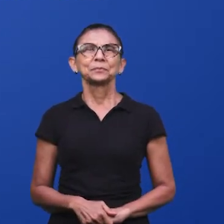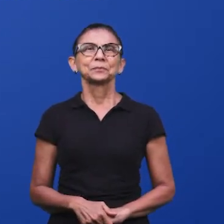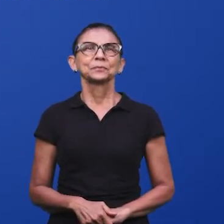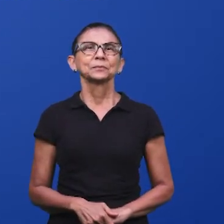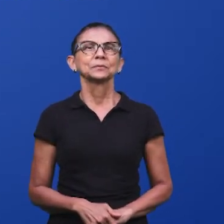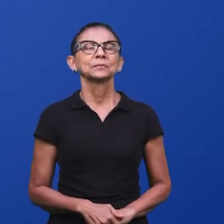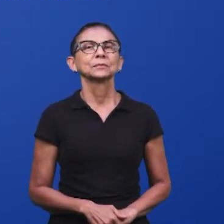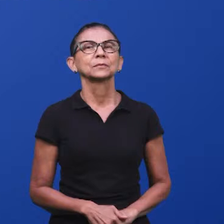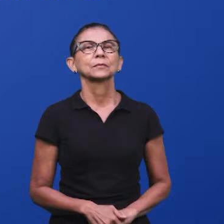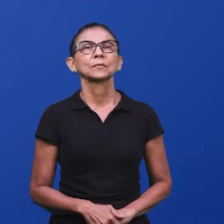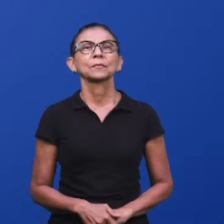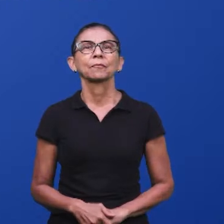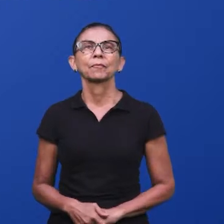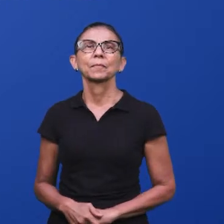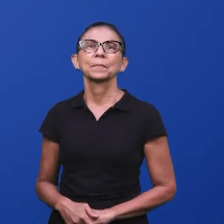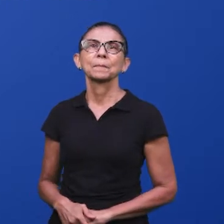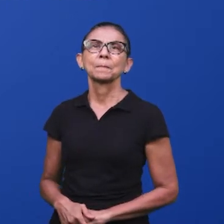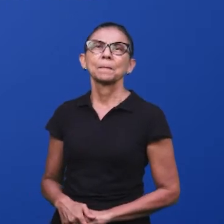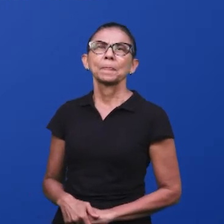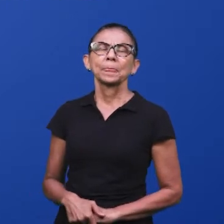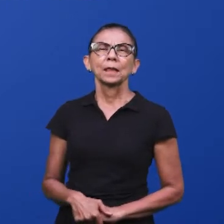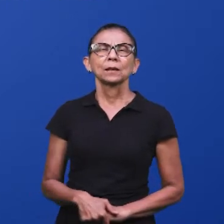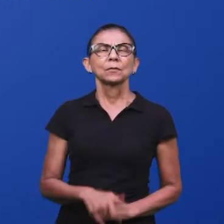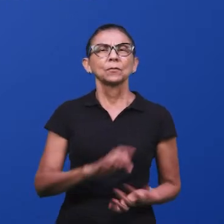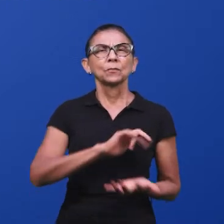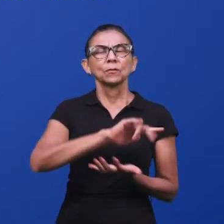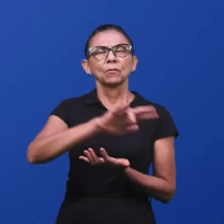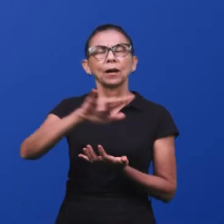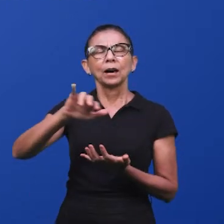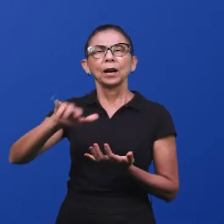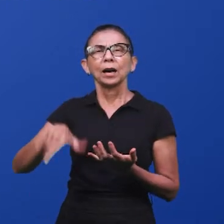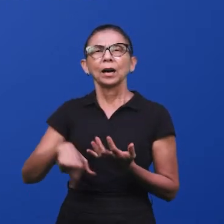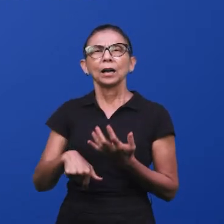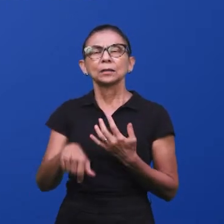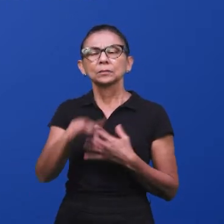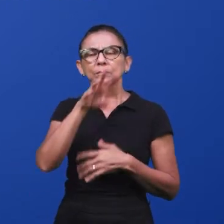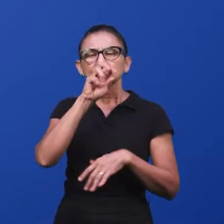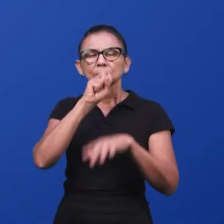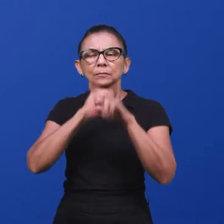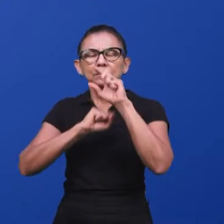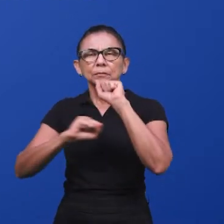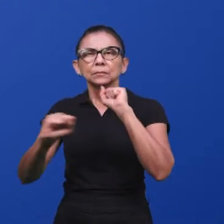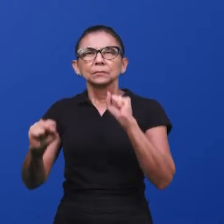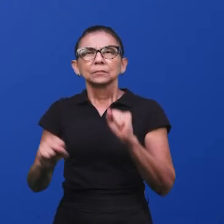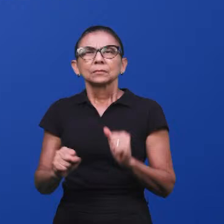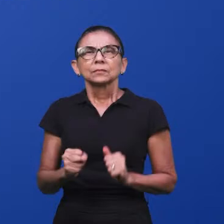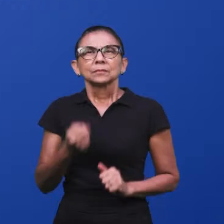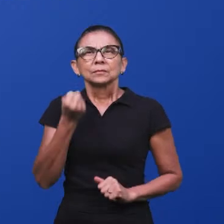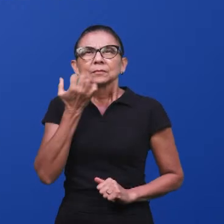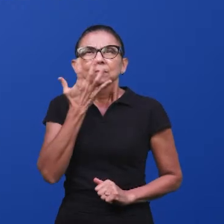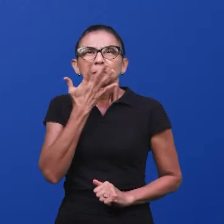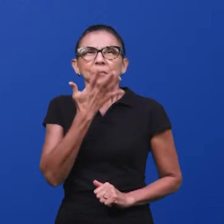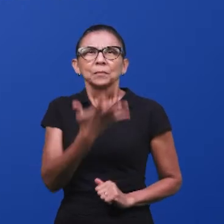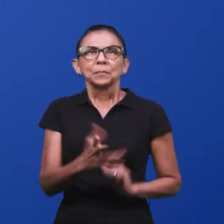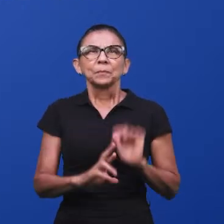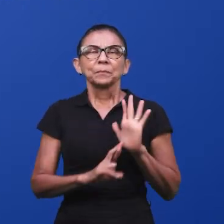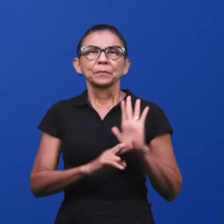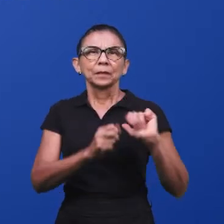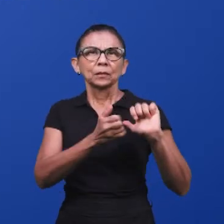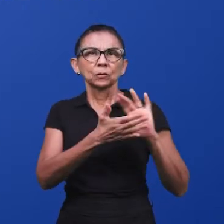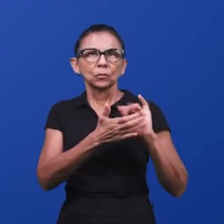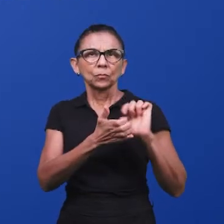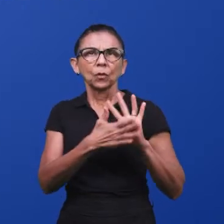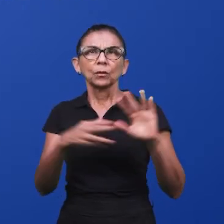Senhor. E de any polvo aromático que representa o elogio, as glorificações